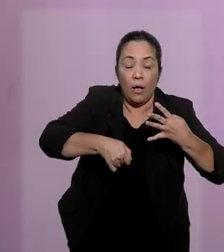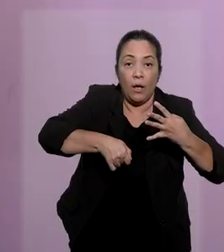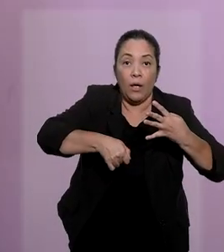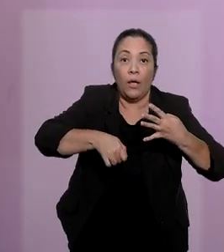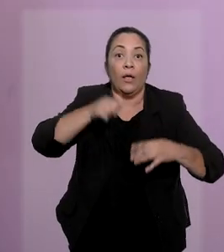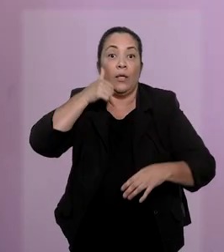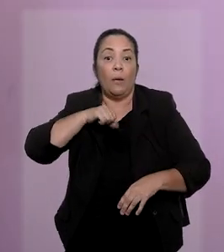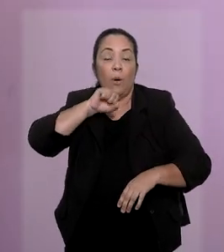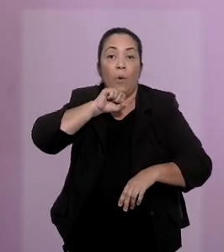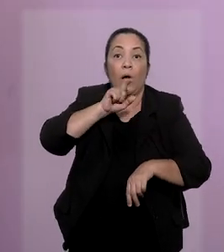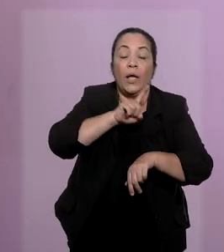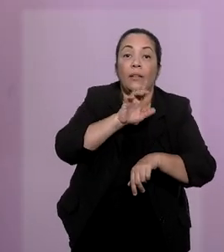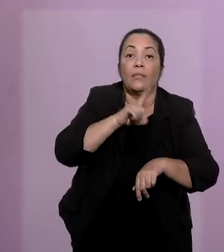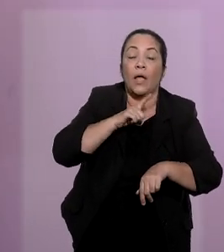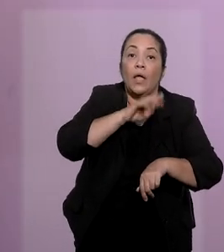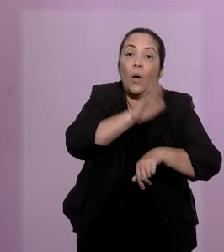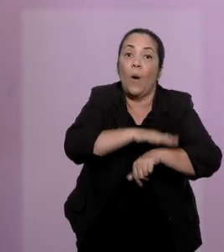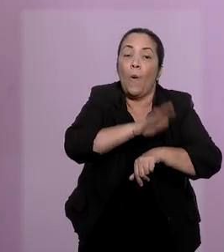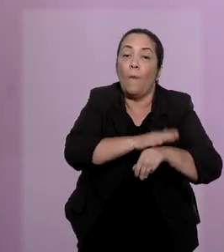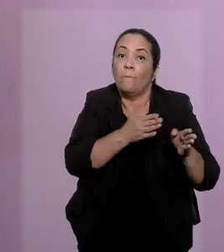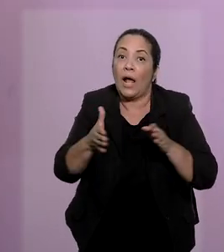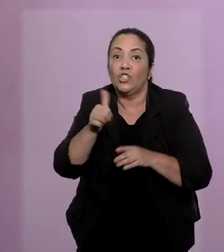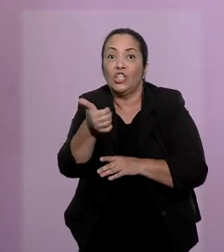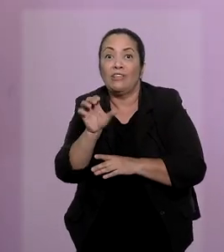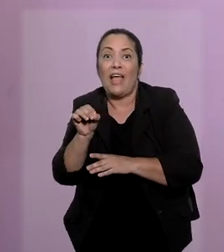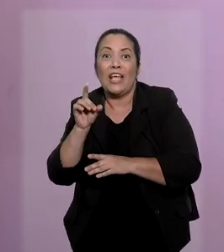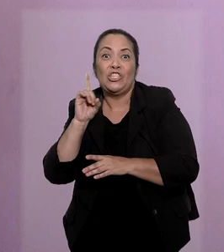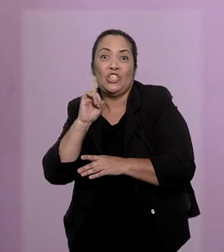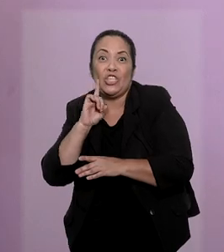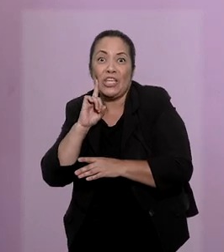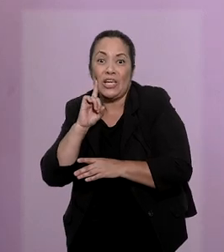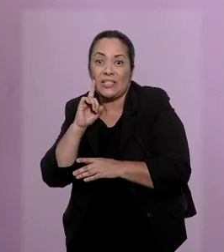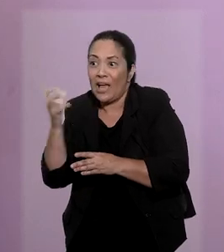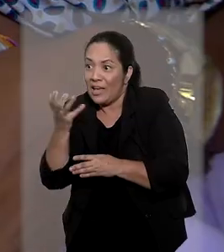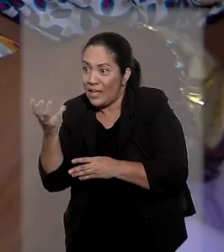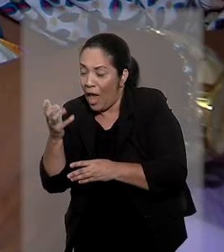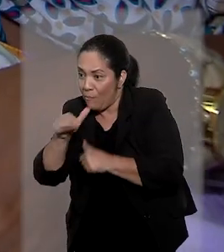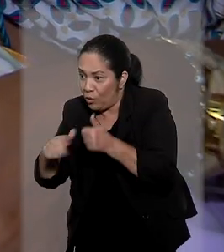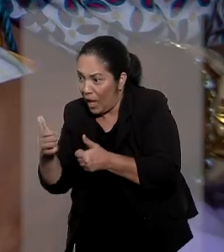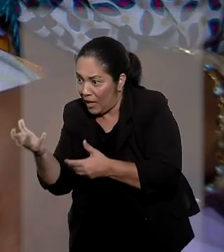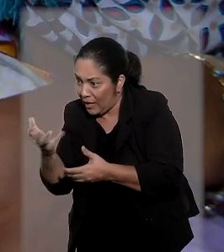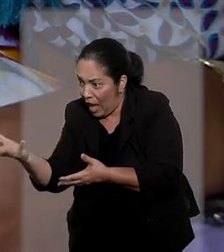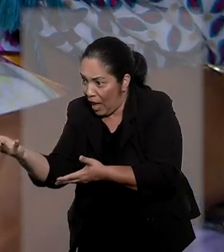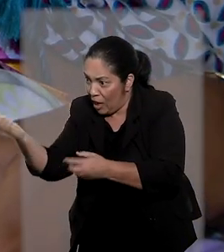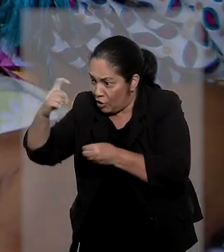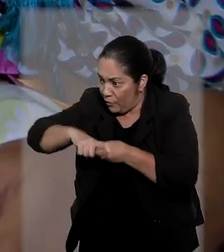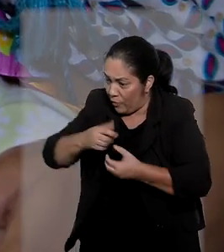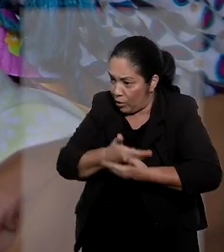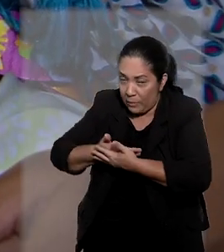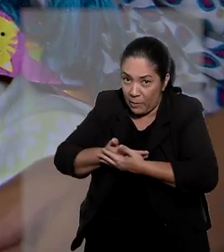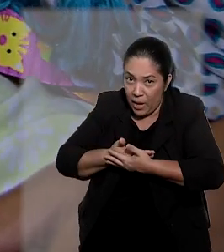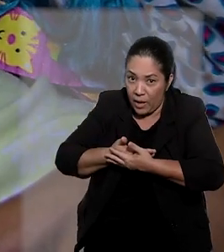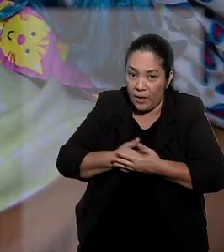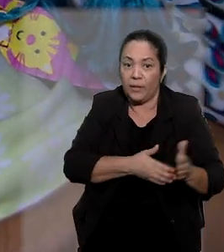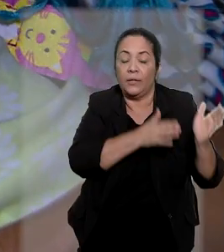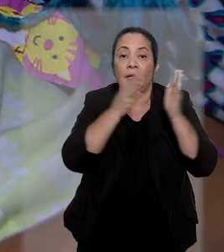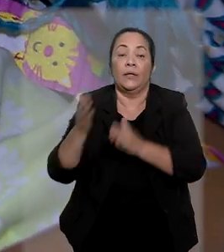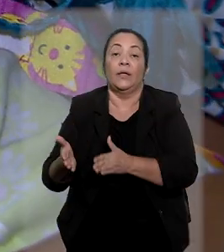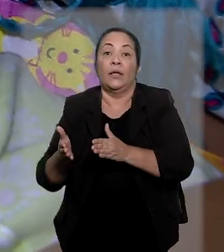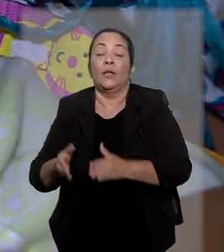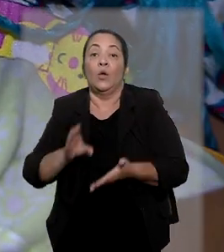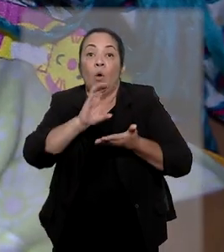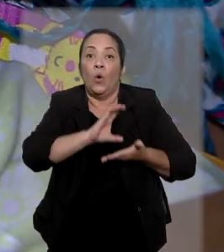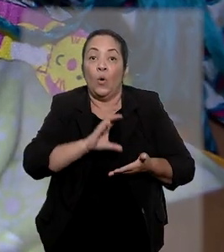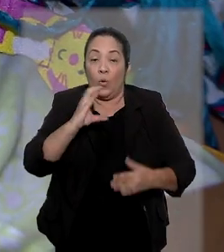Ela terá o prazo de 10 dias para manifestar o seu arrependimento. Até para facilitar a entrega voluntária,